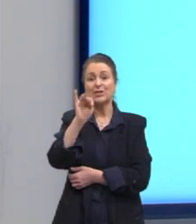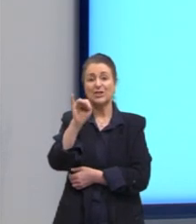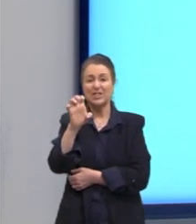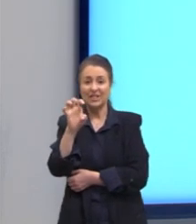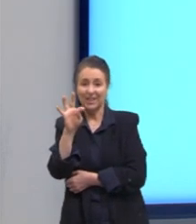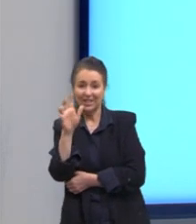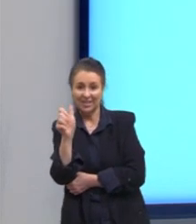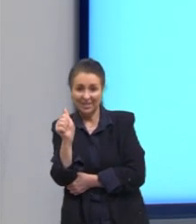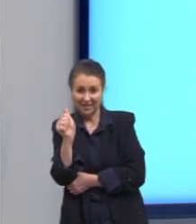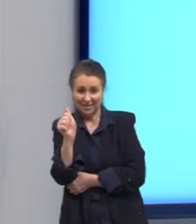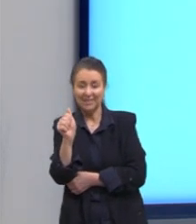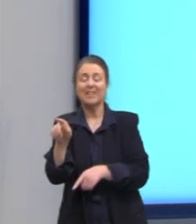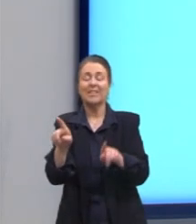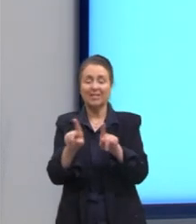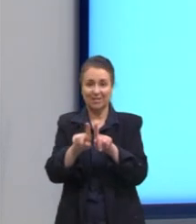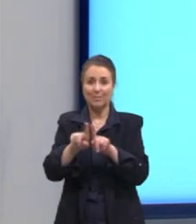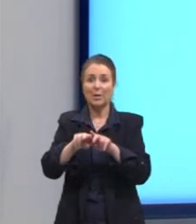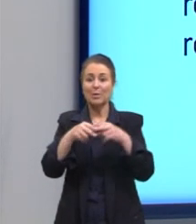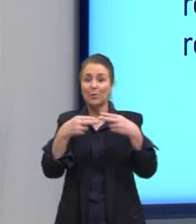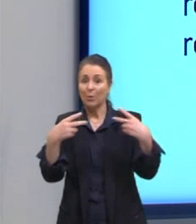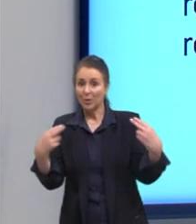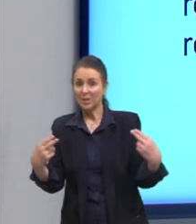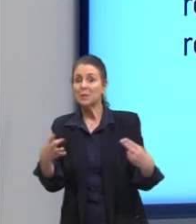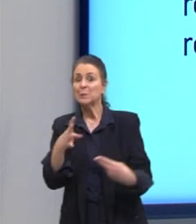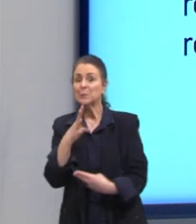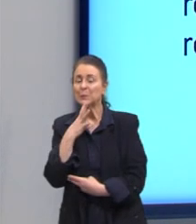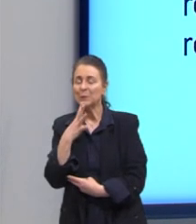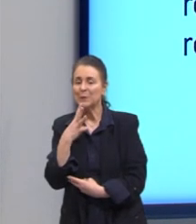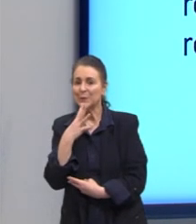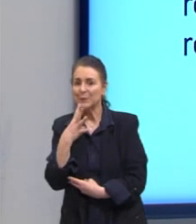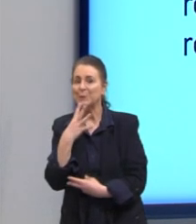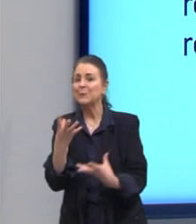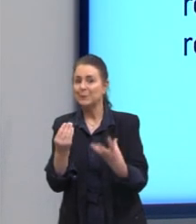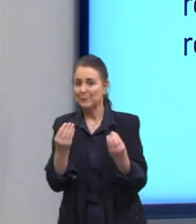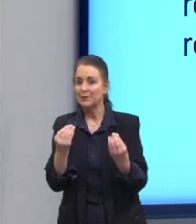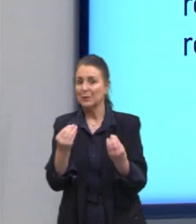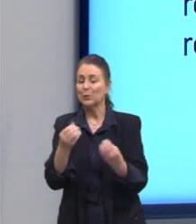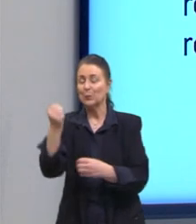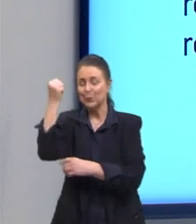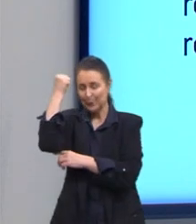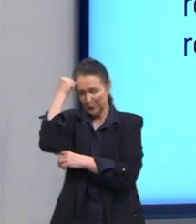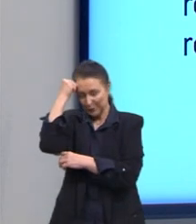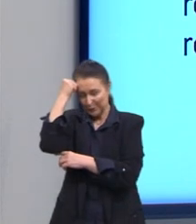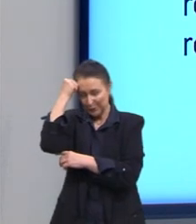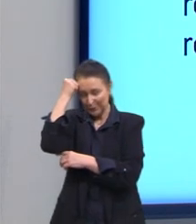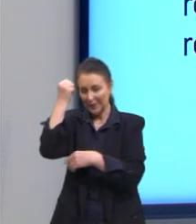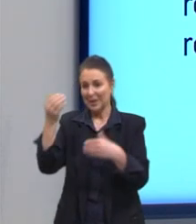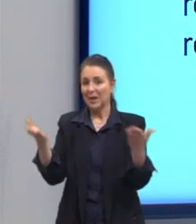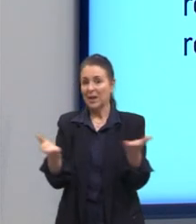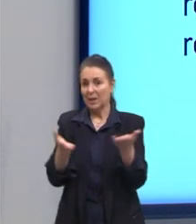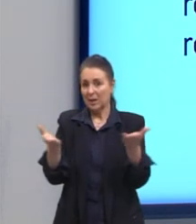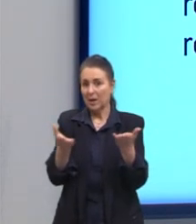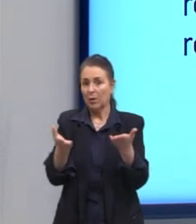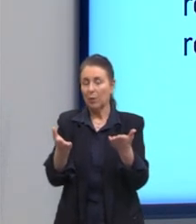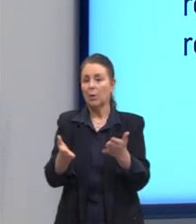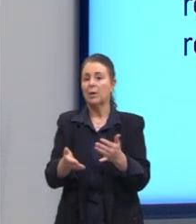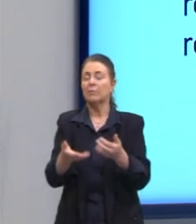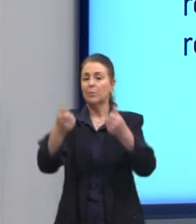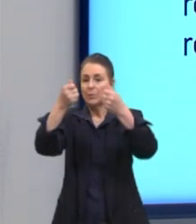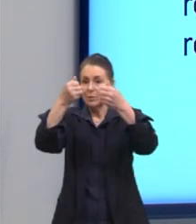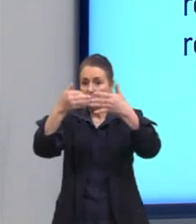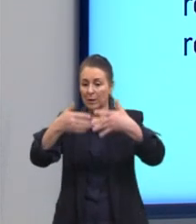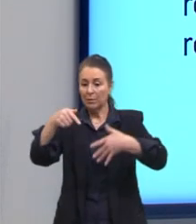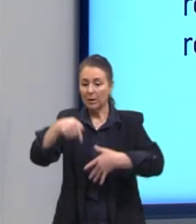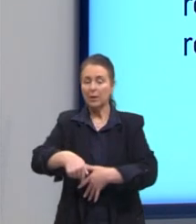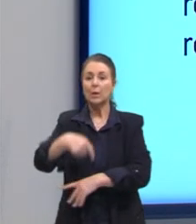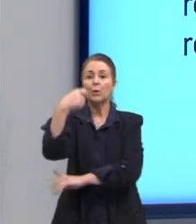ficaram muito conhecidas. E agora, né, vamos puxar a brasa um pouquinho para o nosso assado, vamos falar um pouquinho aqui do nosso